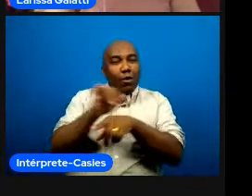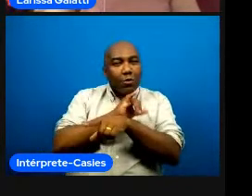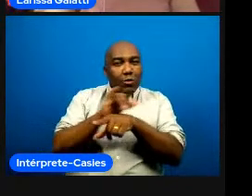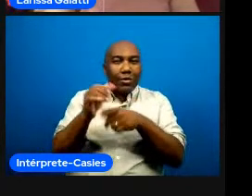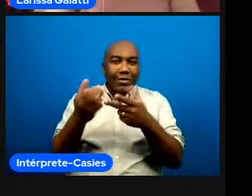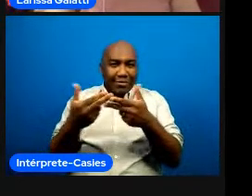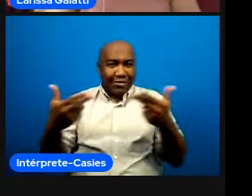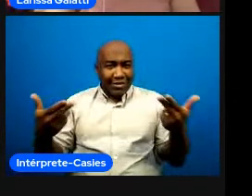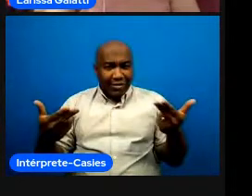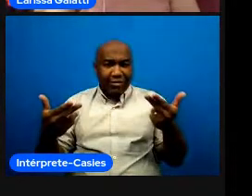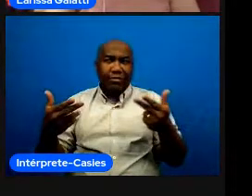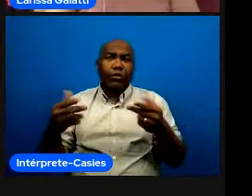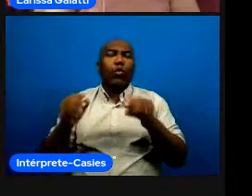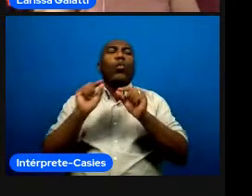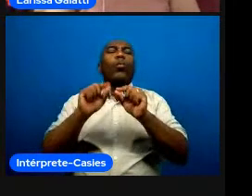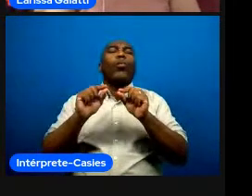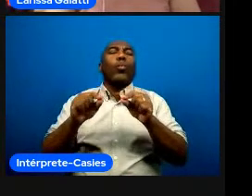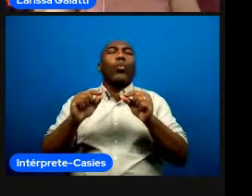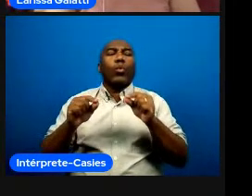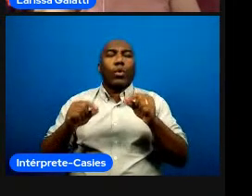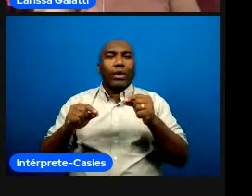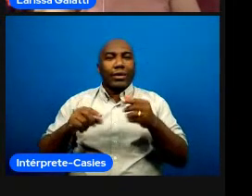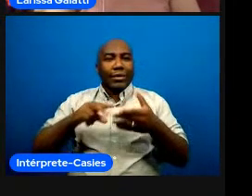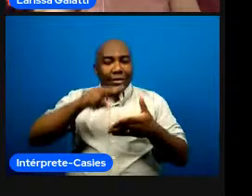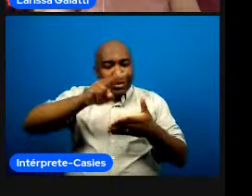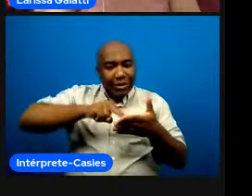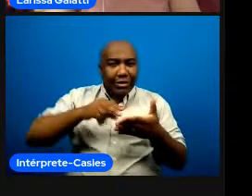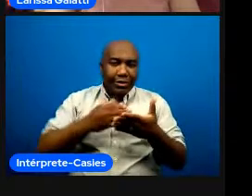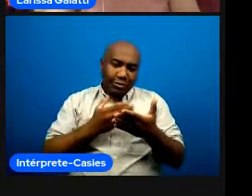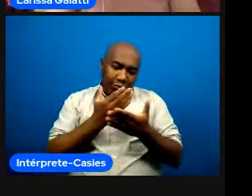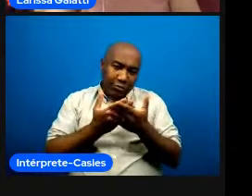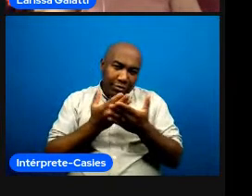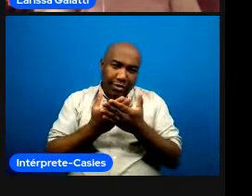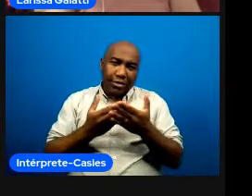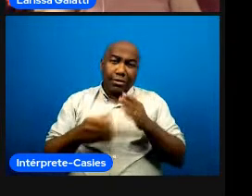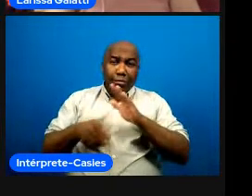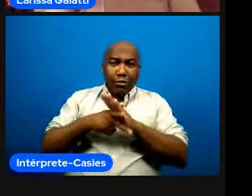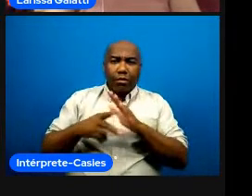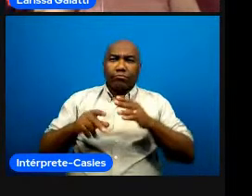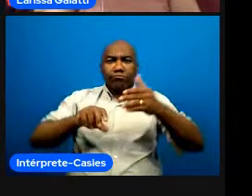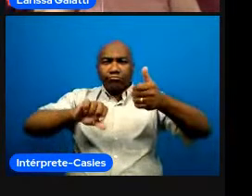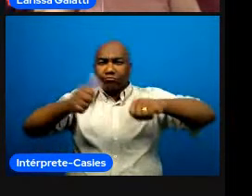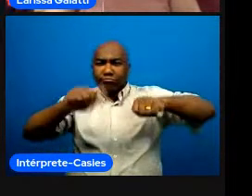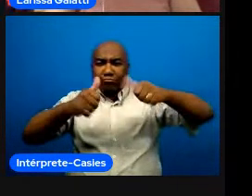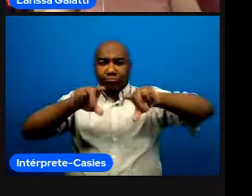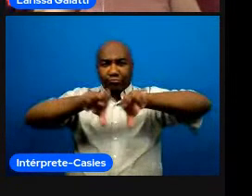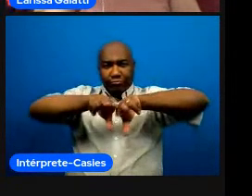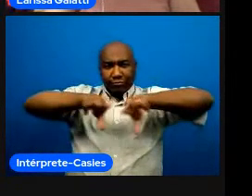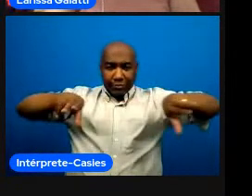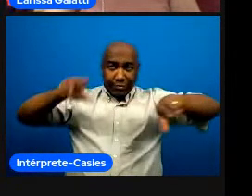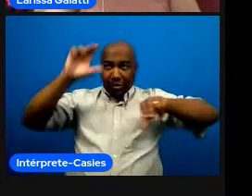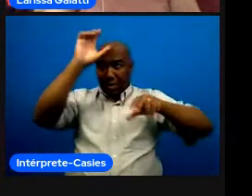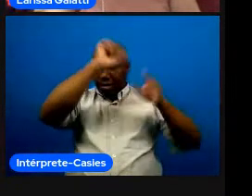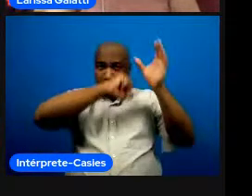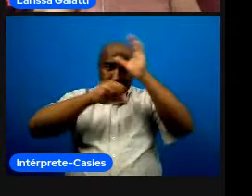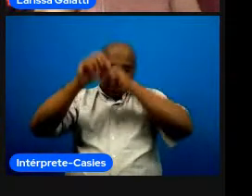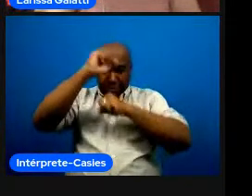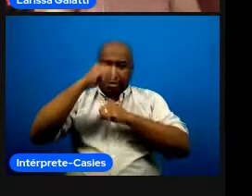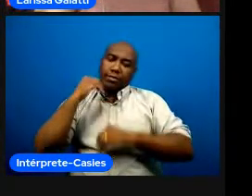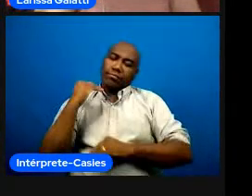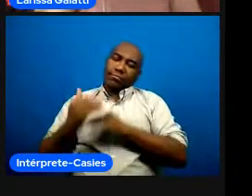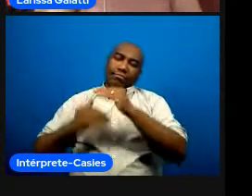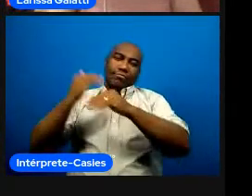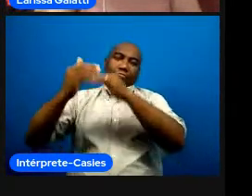leio o meio de ação é uma forma de avaliar o processo de aprender e de melhorá-lo né